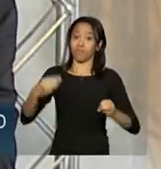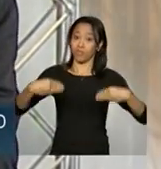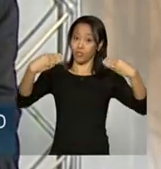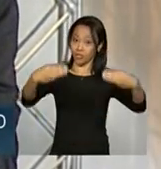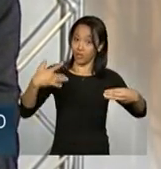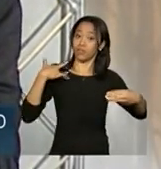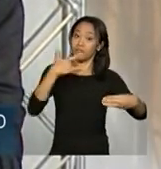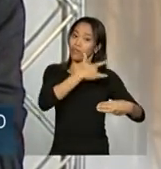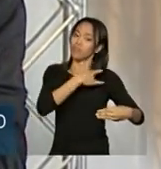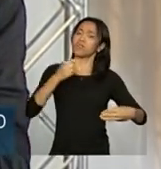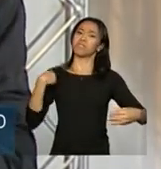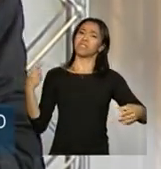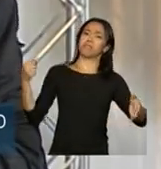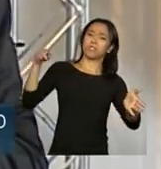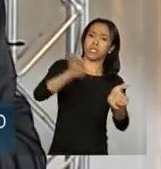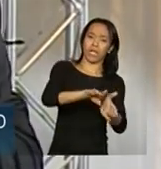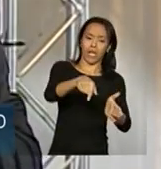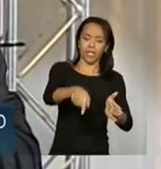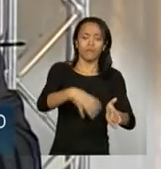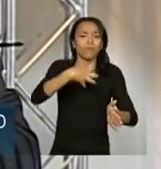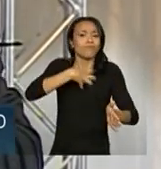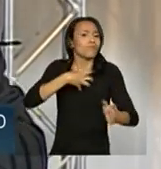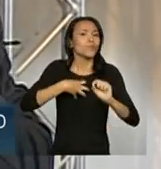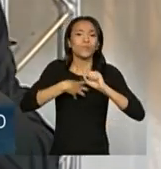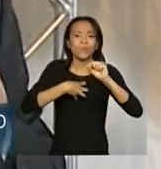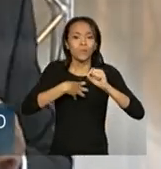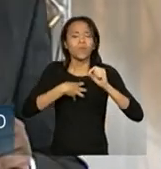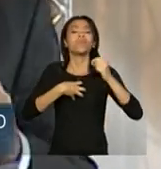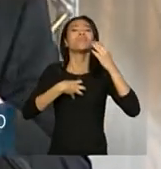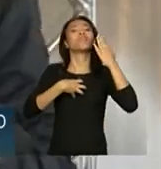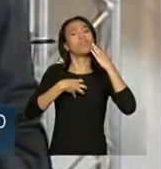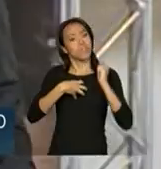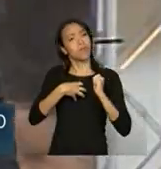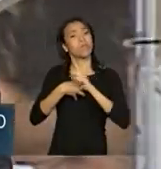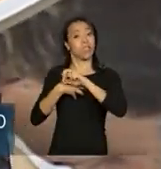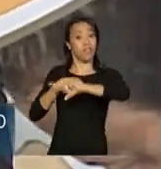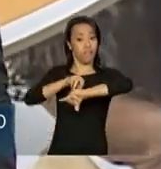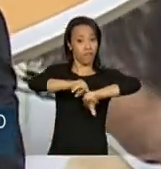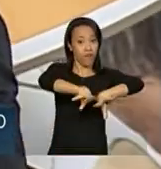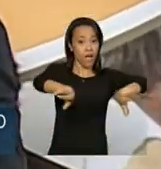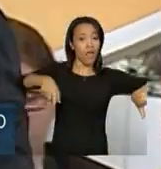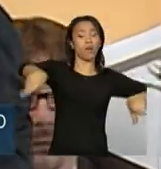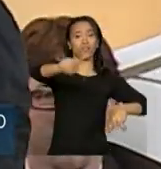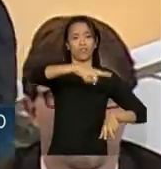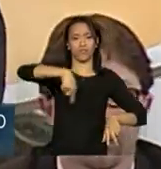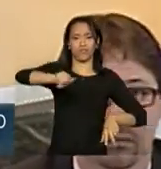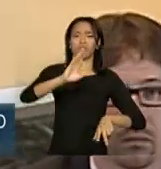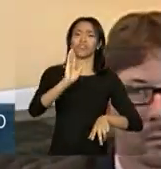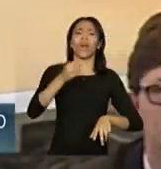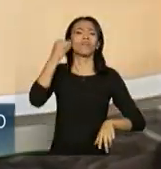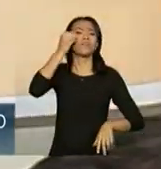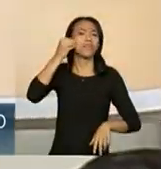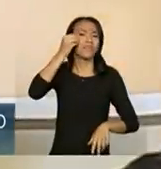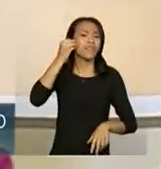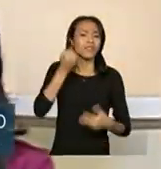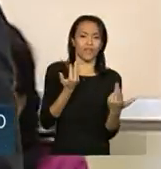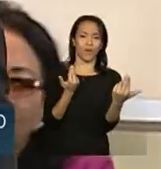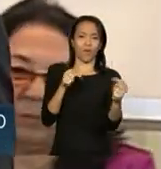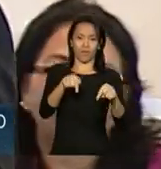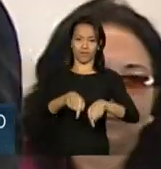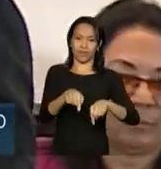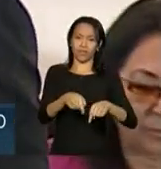para esse desafio e com esse sentimento. A gente sabe que vários de vocês já tiveram experiências como essa,